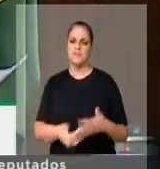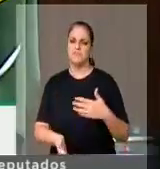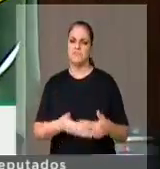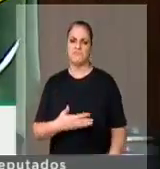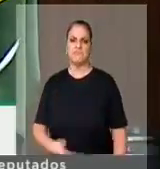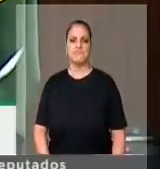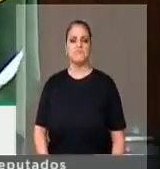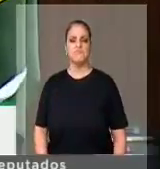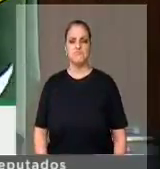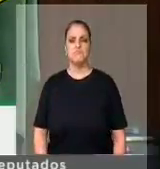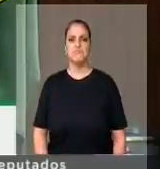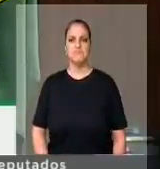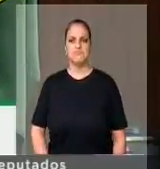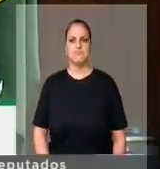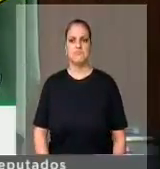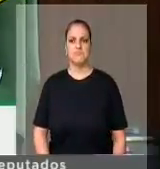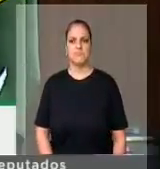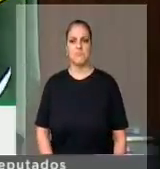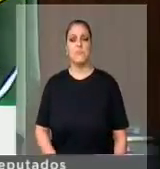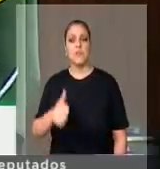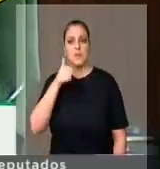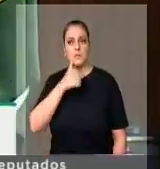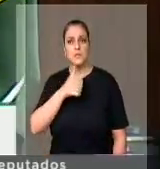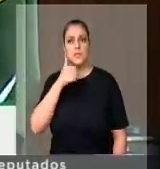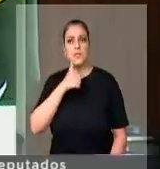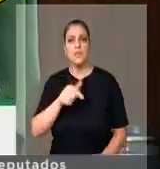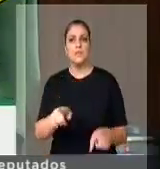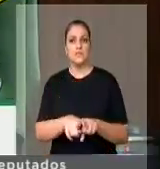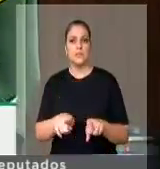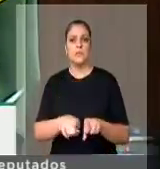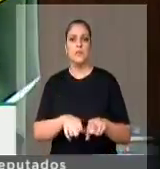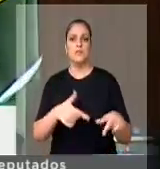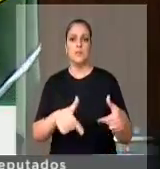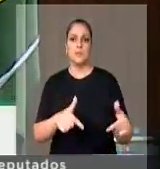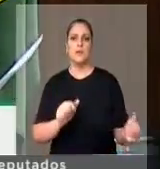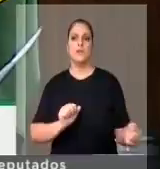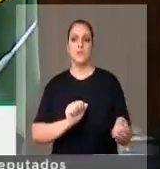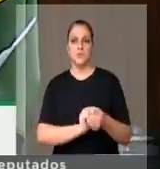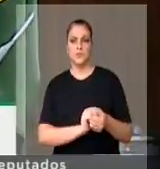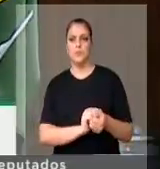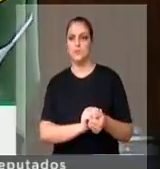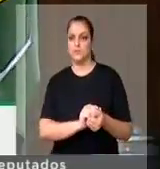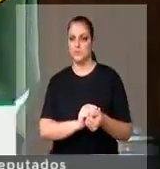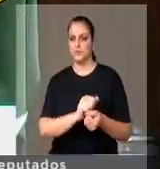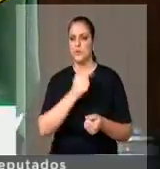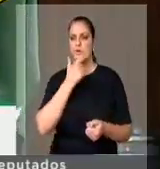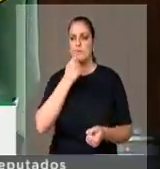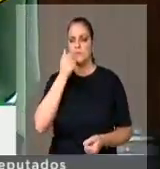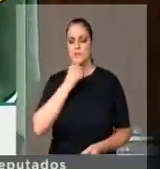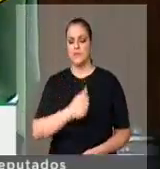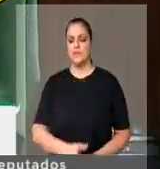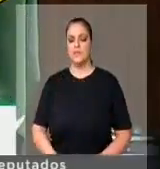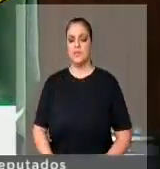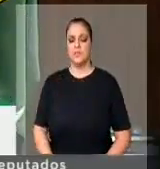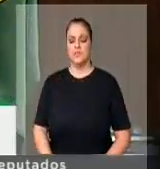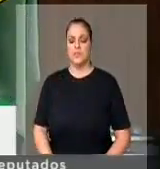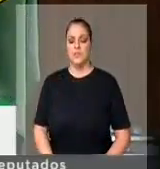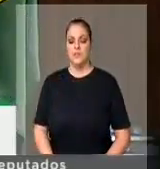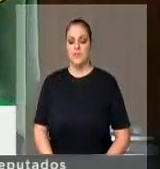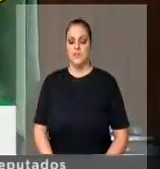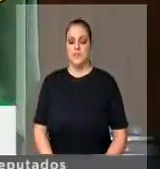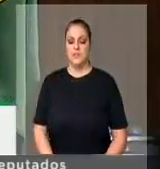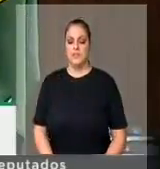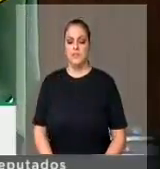em especial que também participam da minha categoria profissional, que são os agricultores familiares. Não fossem as trocas de